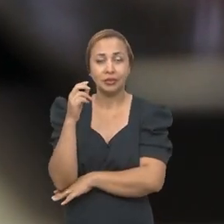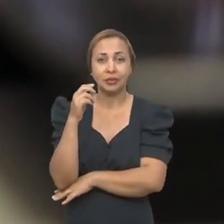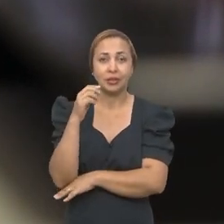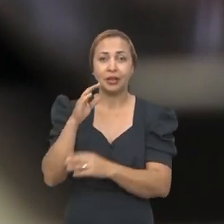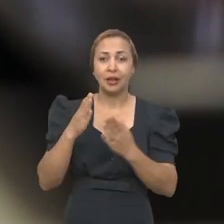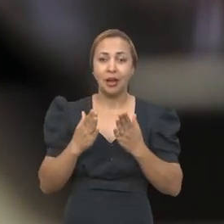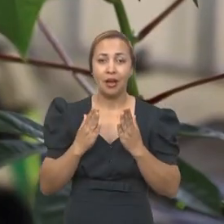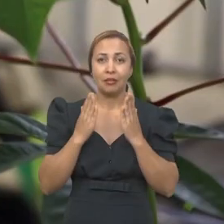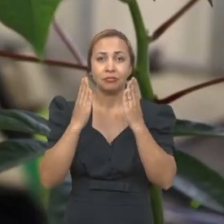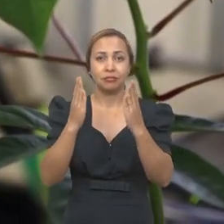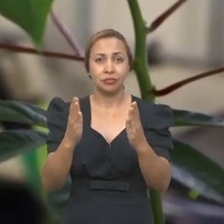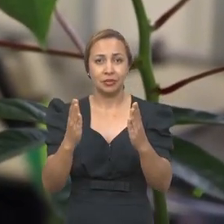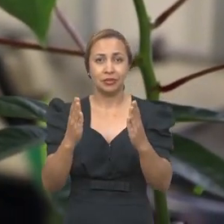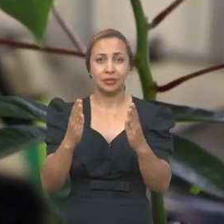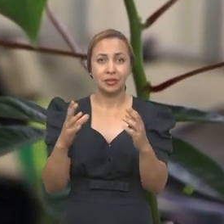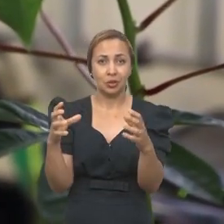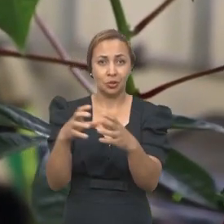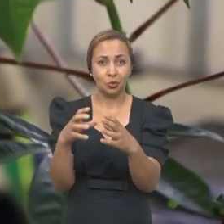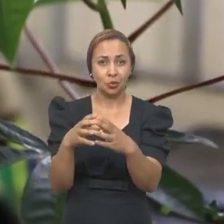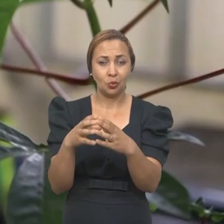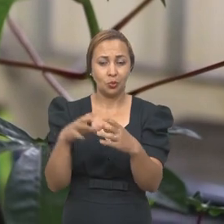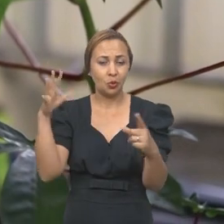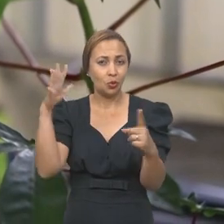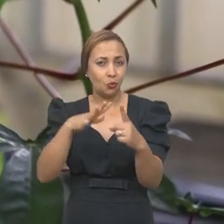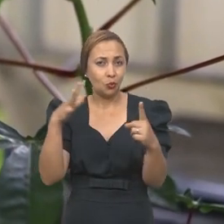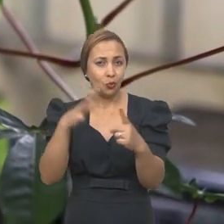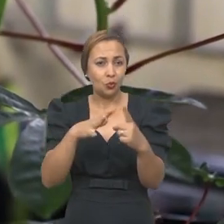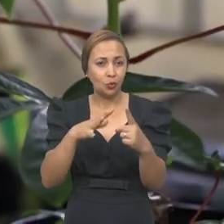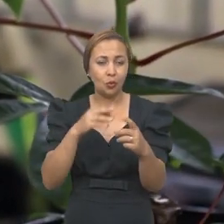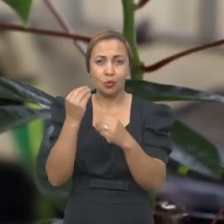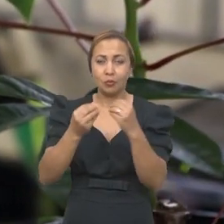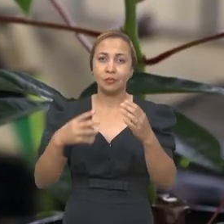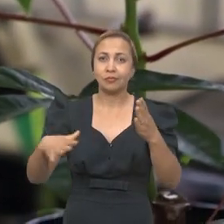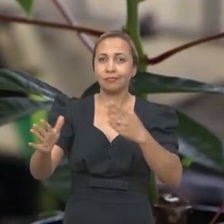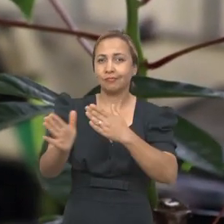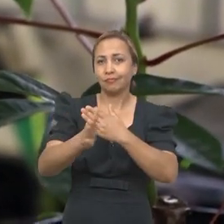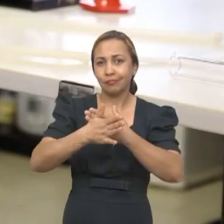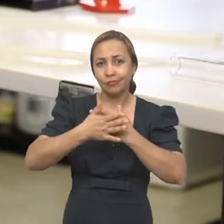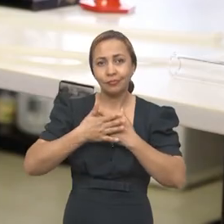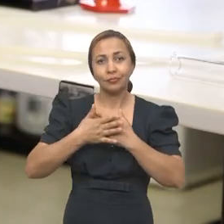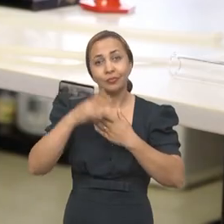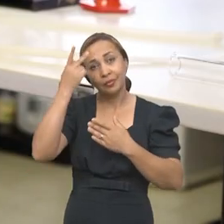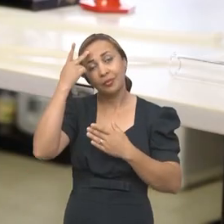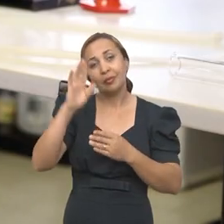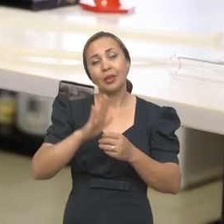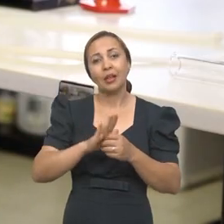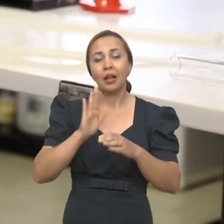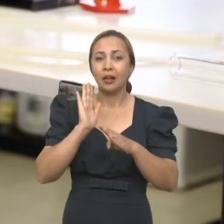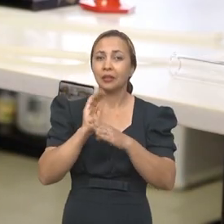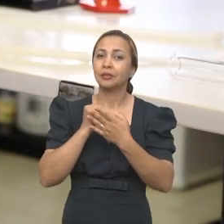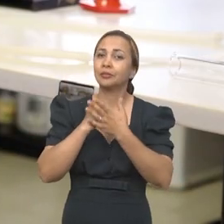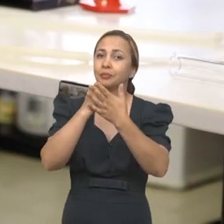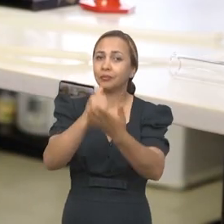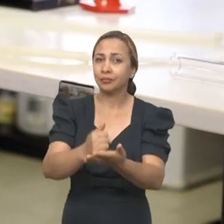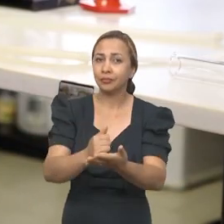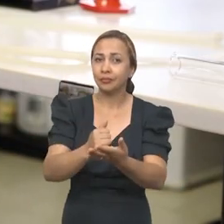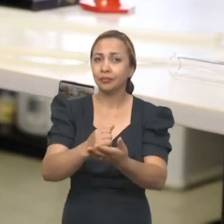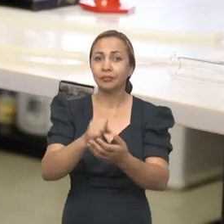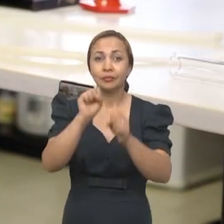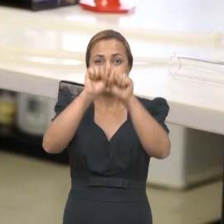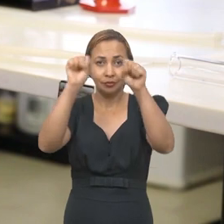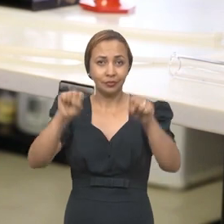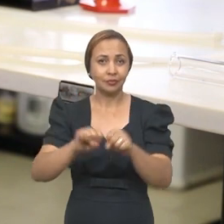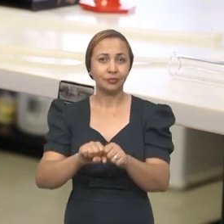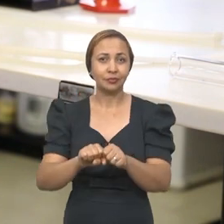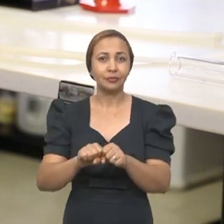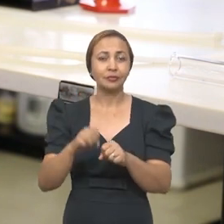plantas a esses compostos voláteis que induzem esses mecanismos de defesa para auxiliar no sistema imunológico